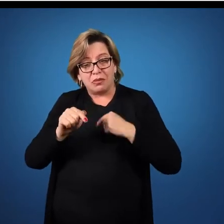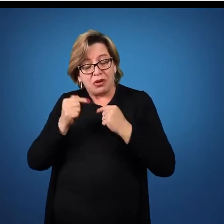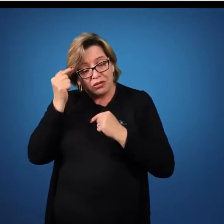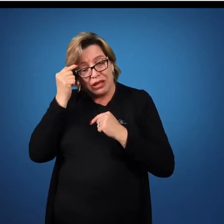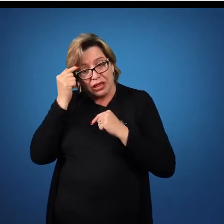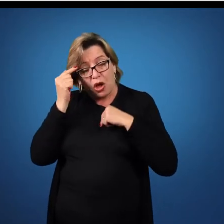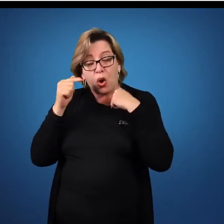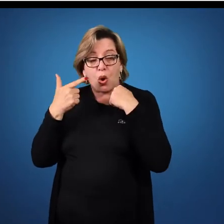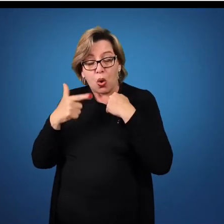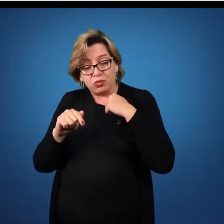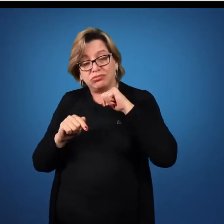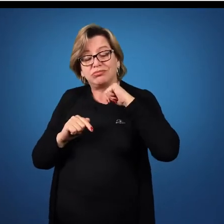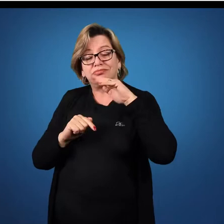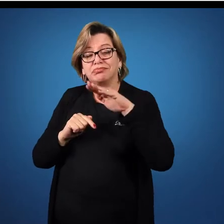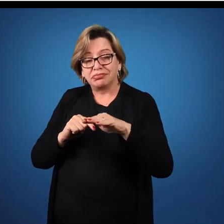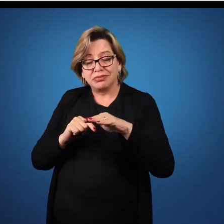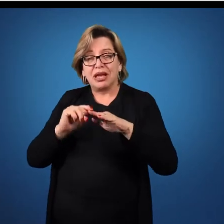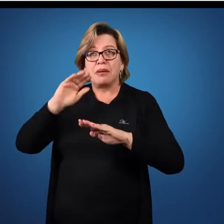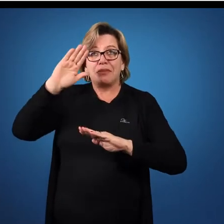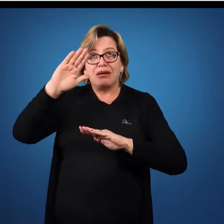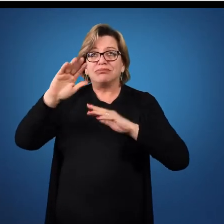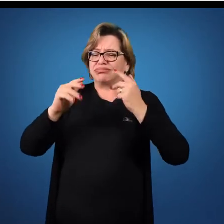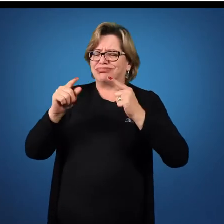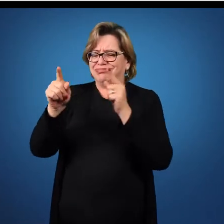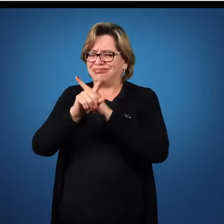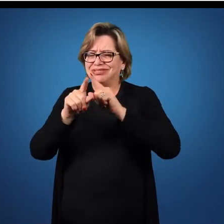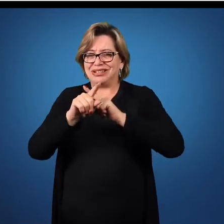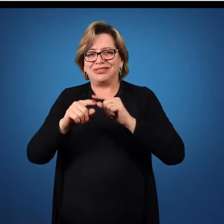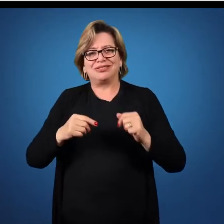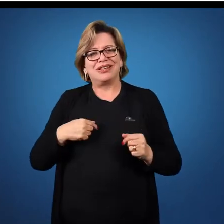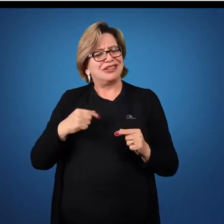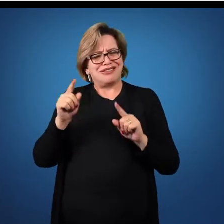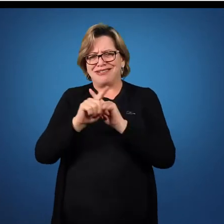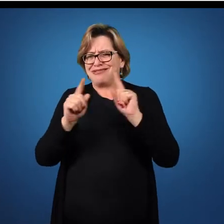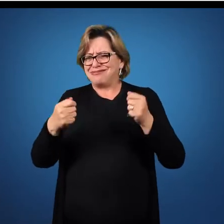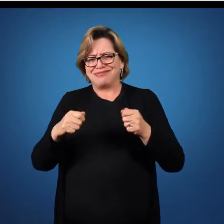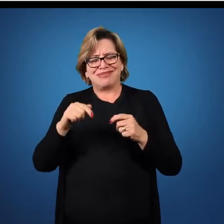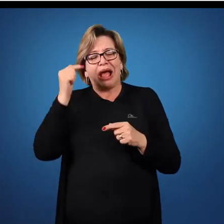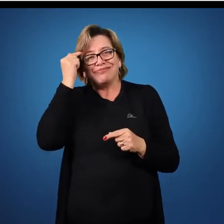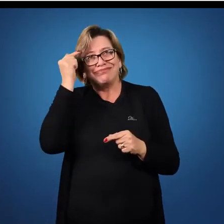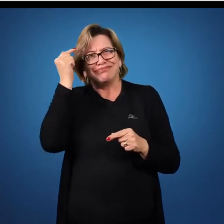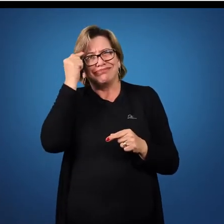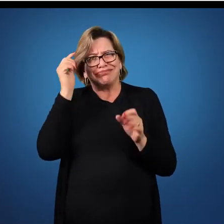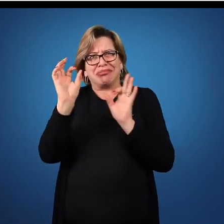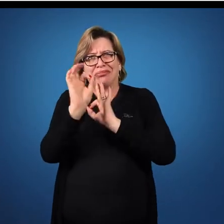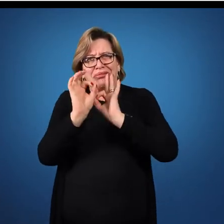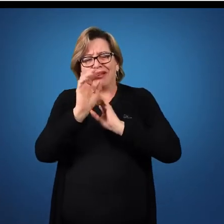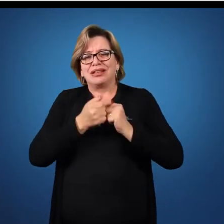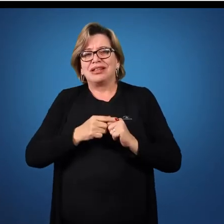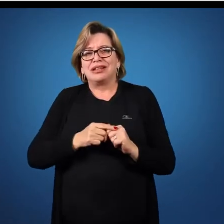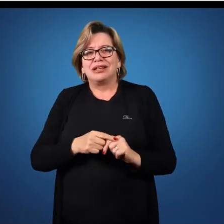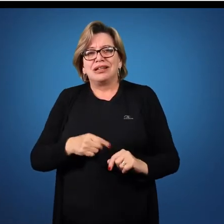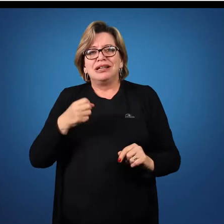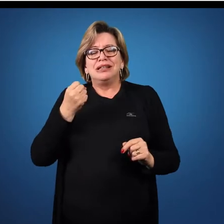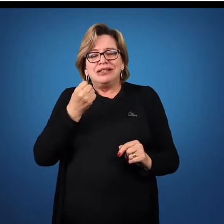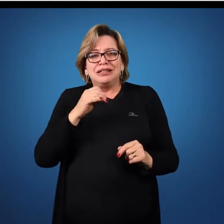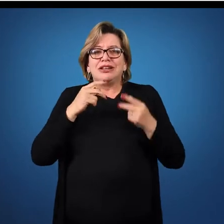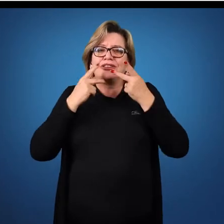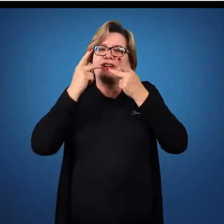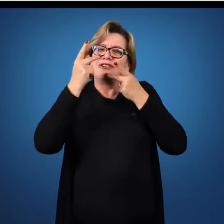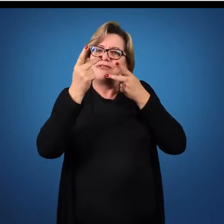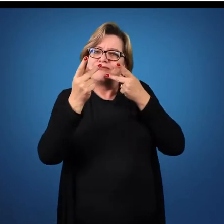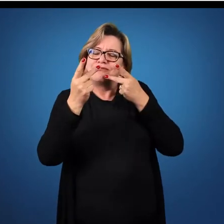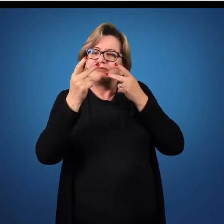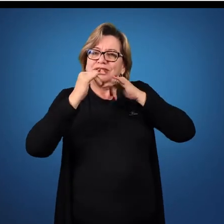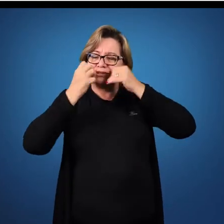uma mão, depois a outra. Não para para refletir sobre isso. Quando a gente fala em